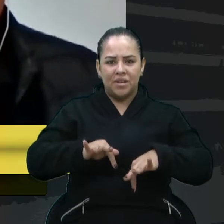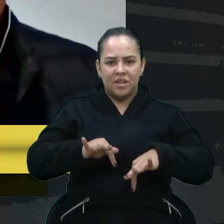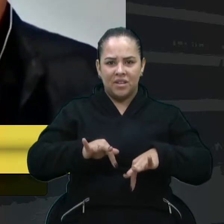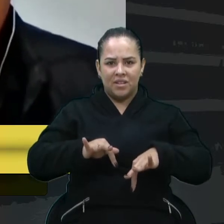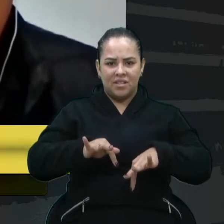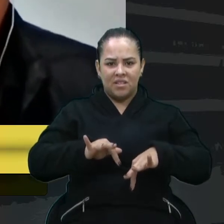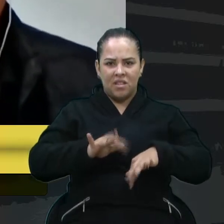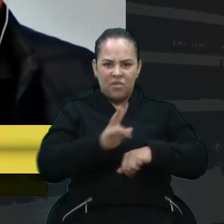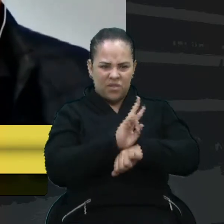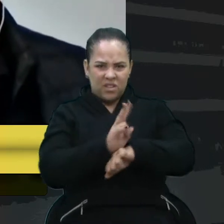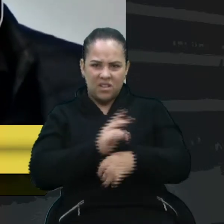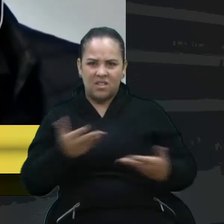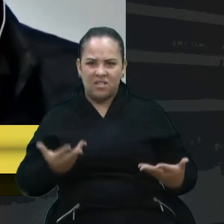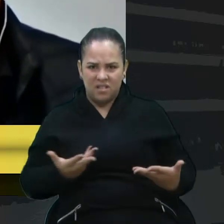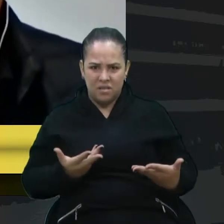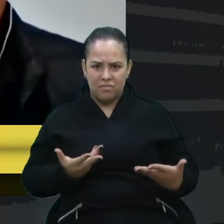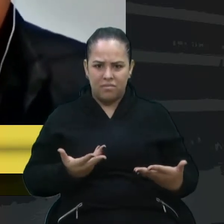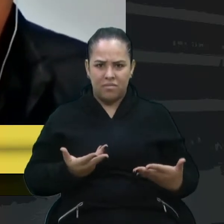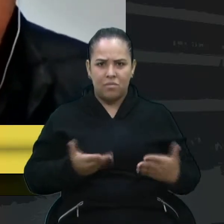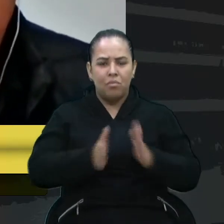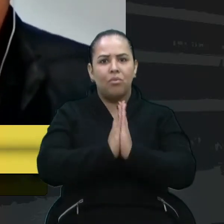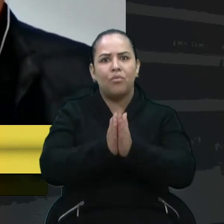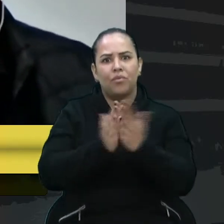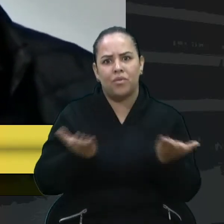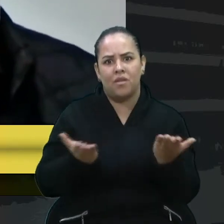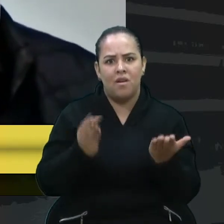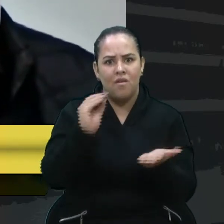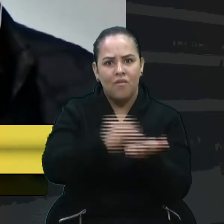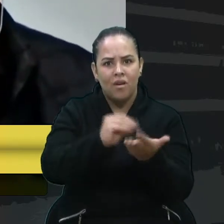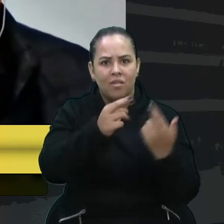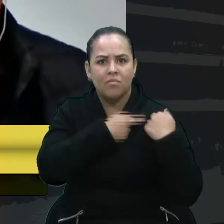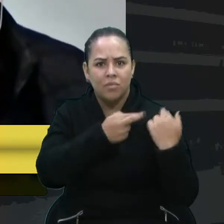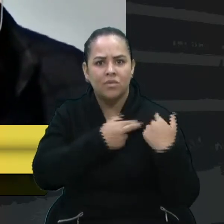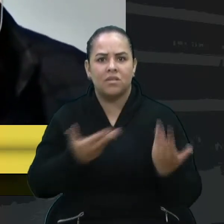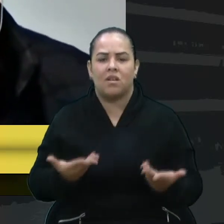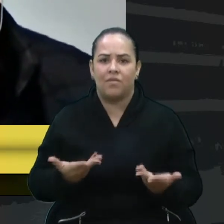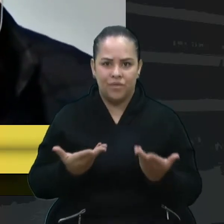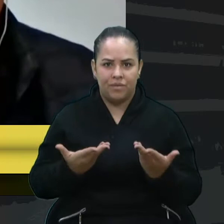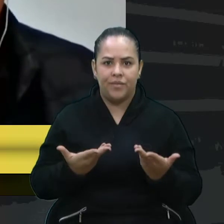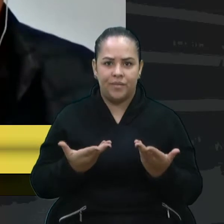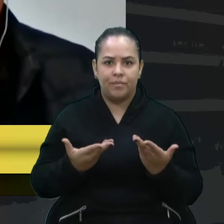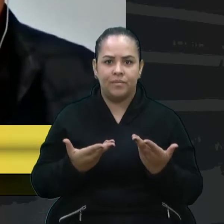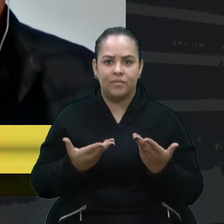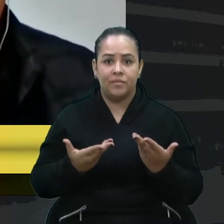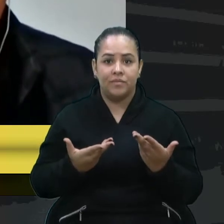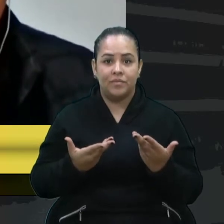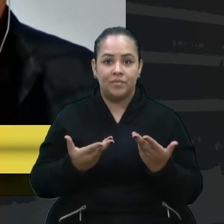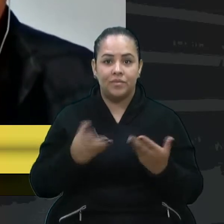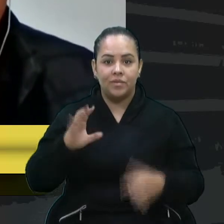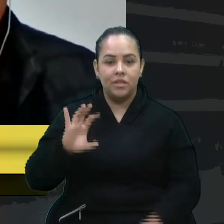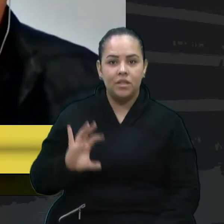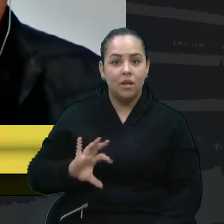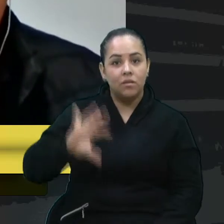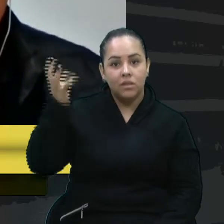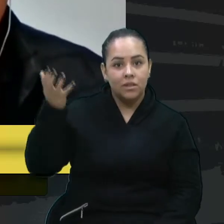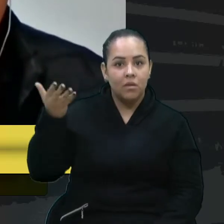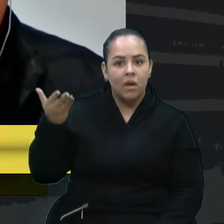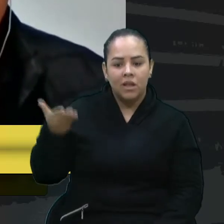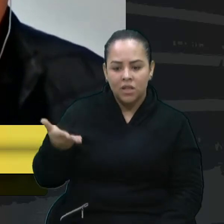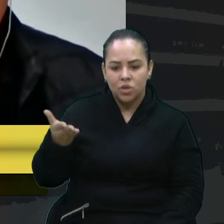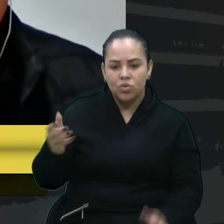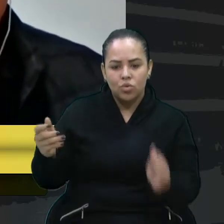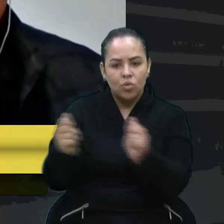Por favor. Mas que irresponsabilidade. Nós acabamos de ter aqui, dentro, junto com a Comissão de